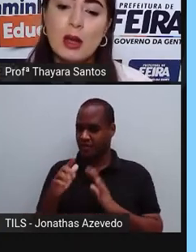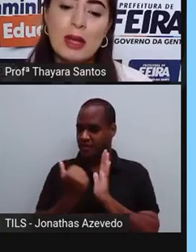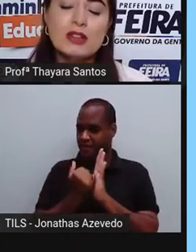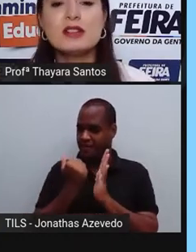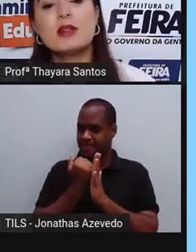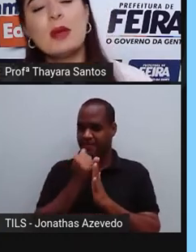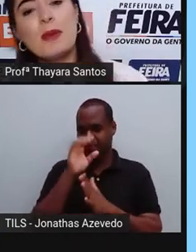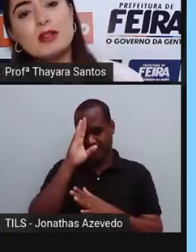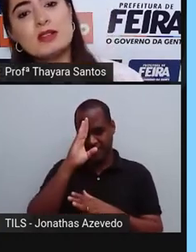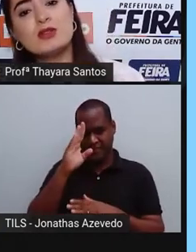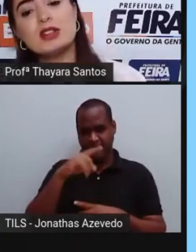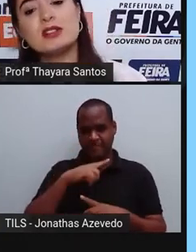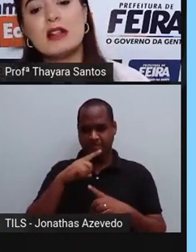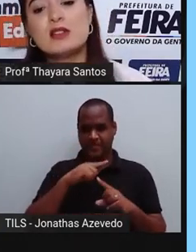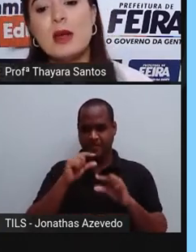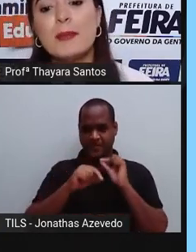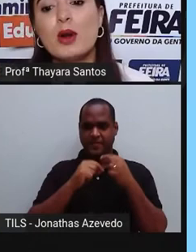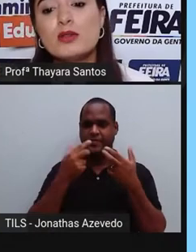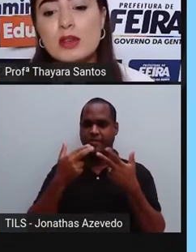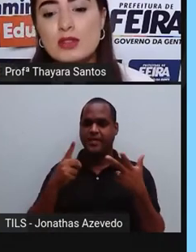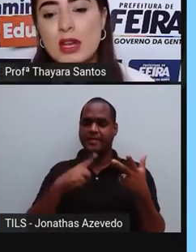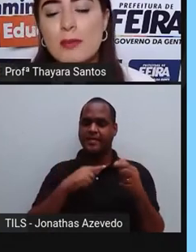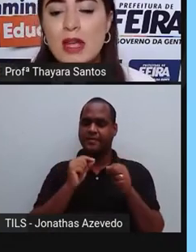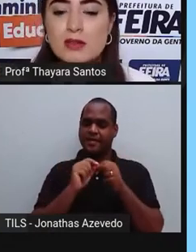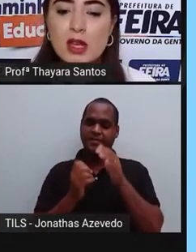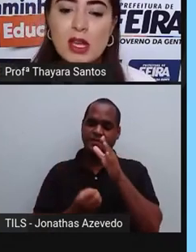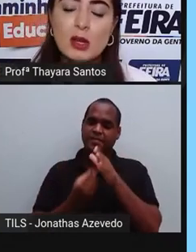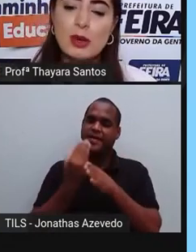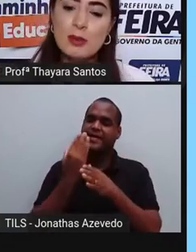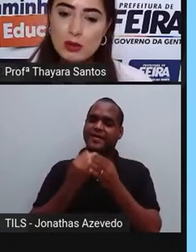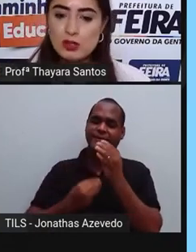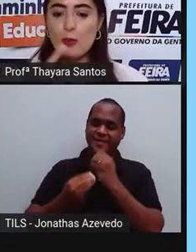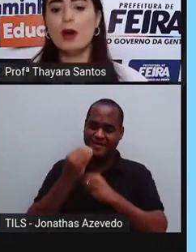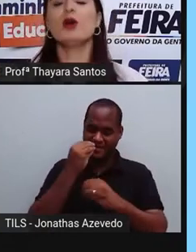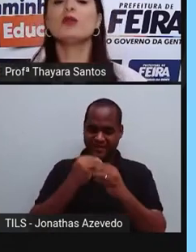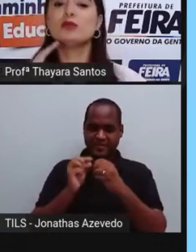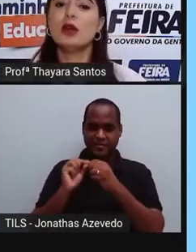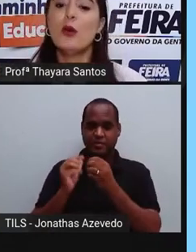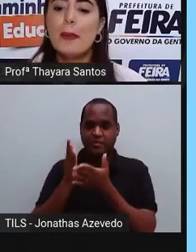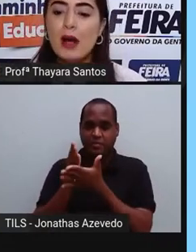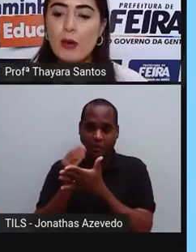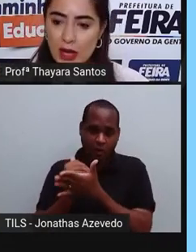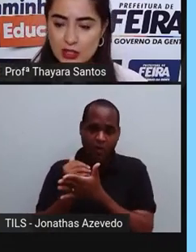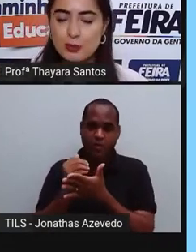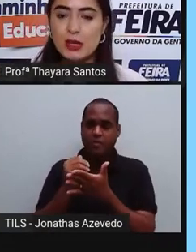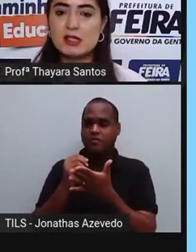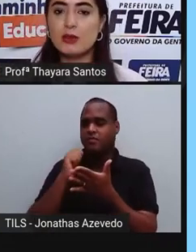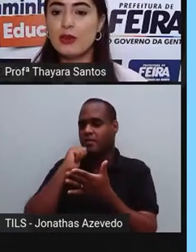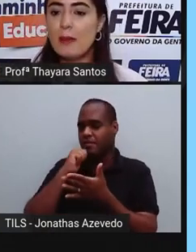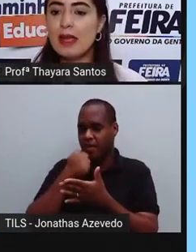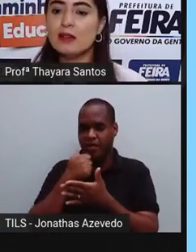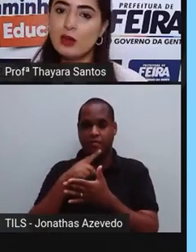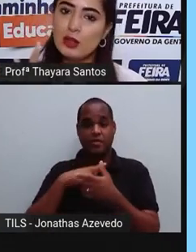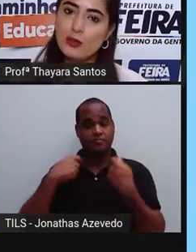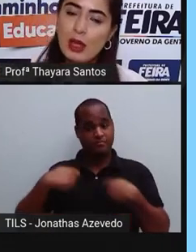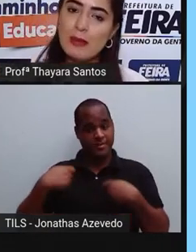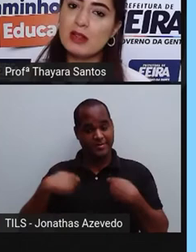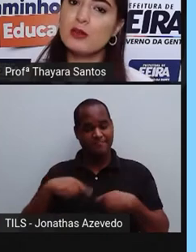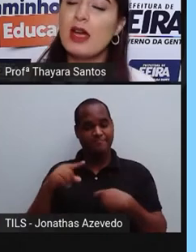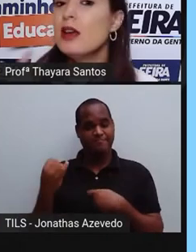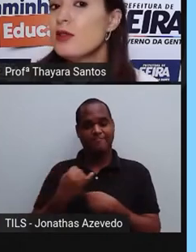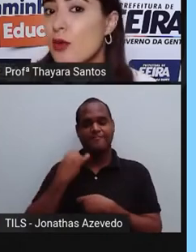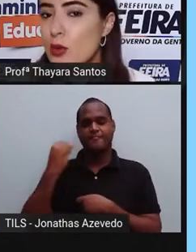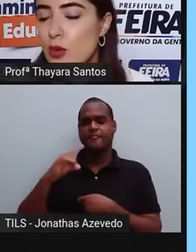diretamente, eles também podem ser utilizados na produção de alimentos. Então para produzir o bolo, o pão, a gente precisa do fermento. E o